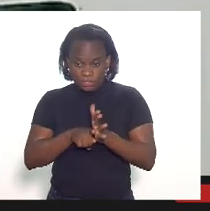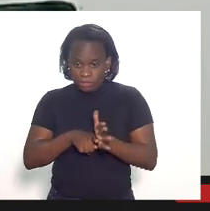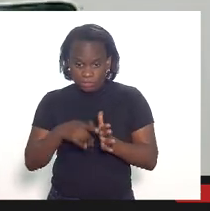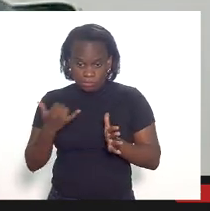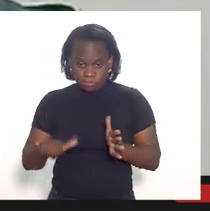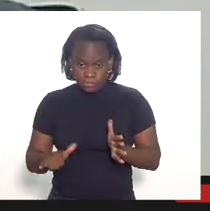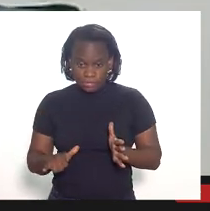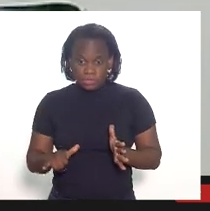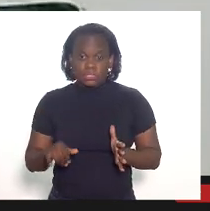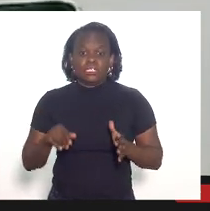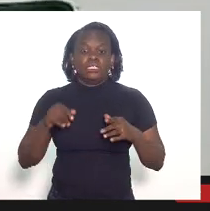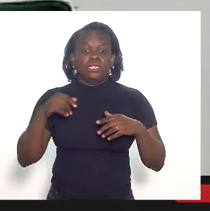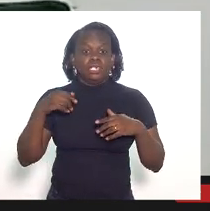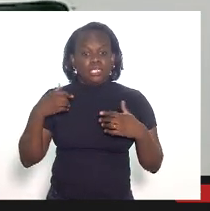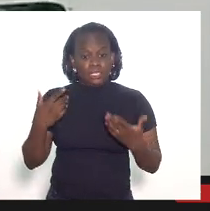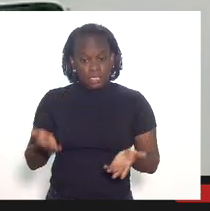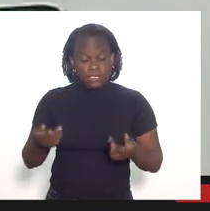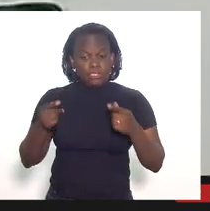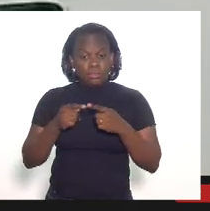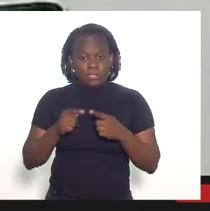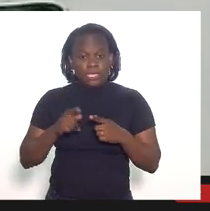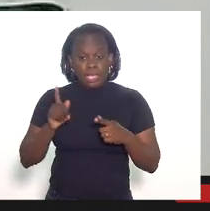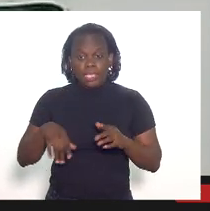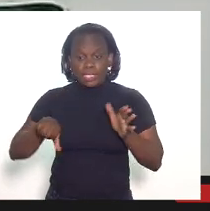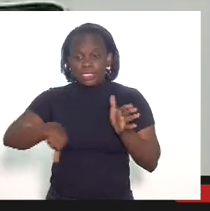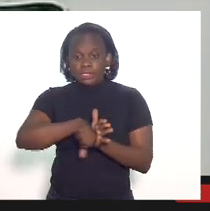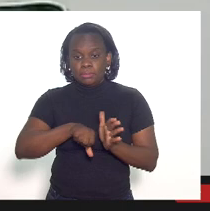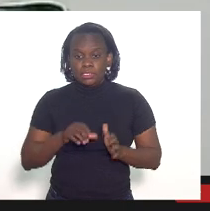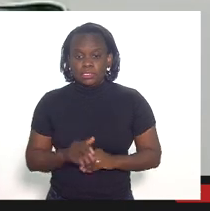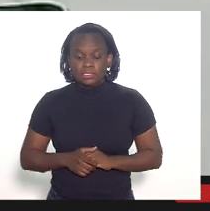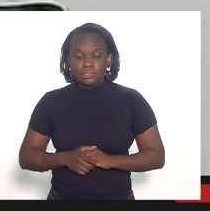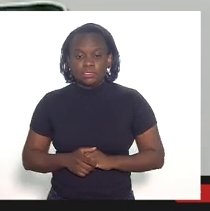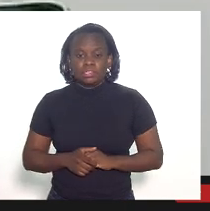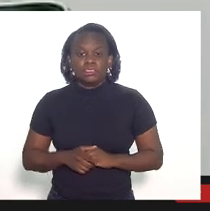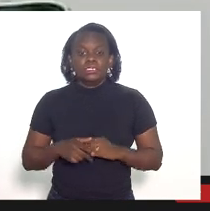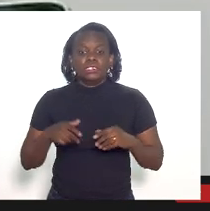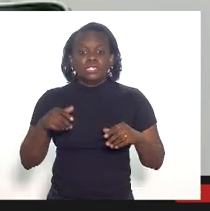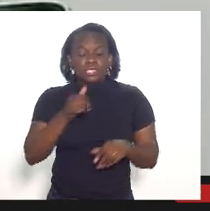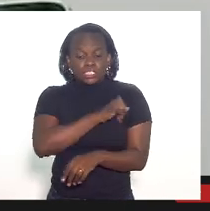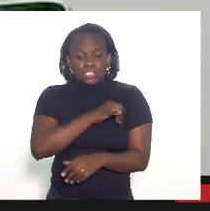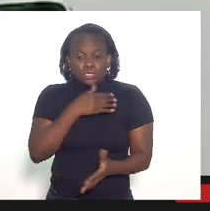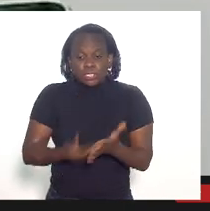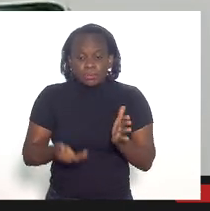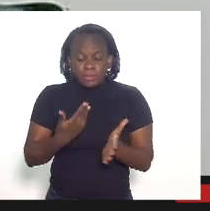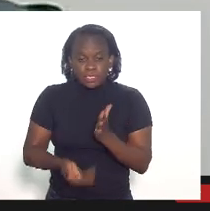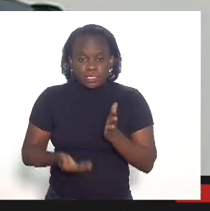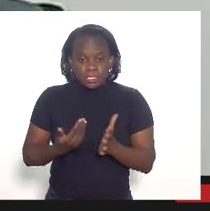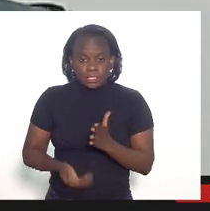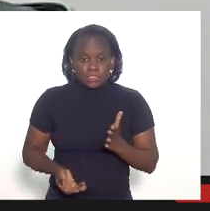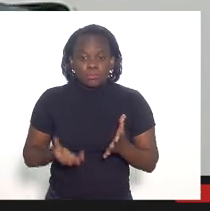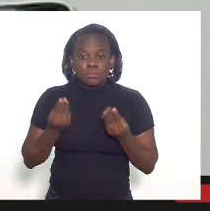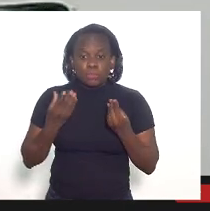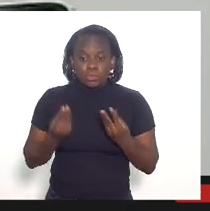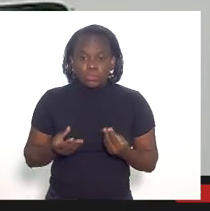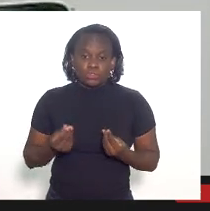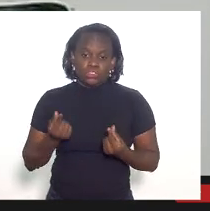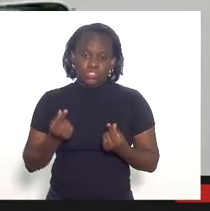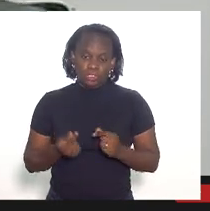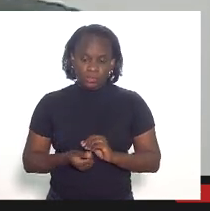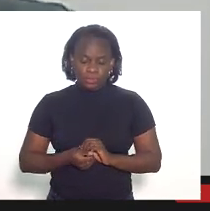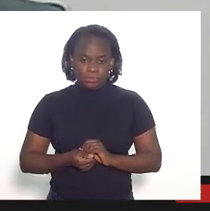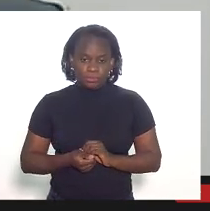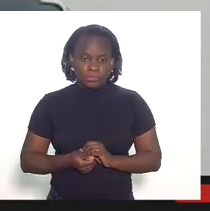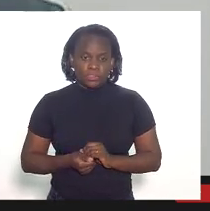neste sentido é criminosa o Rio de Janeiro está perdendo muito dinheiro